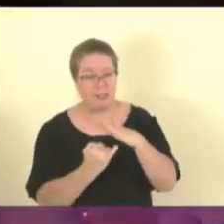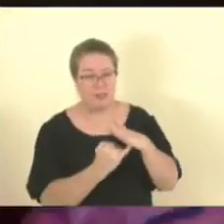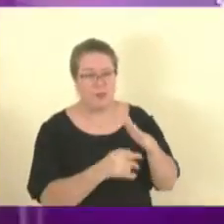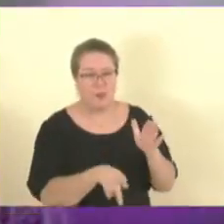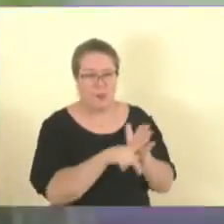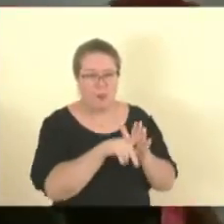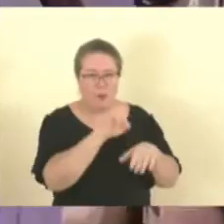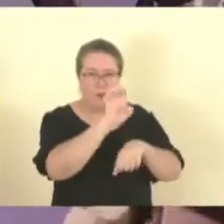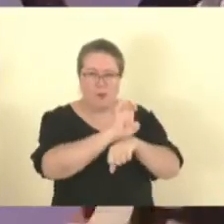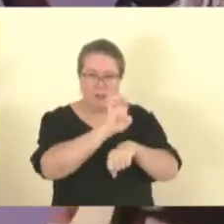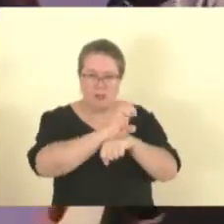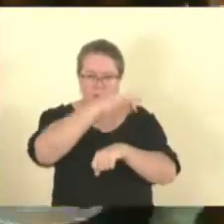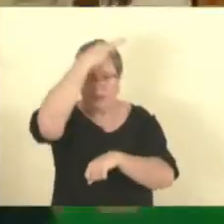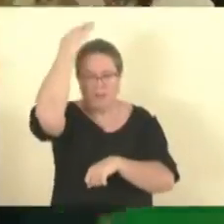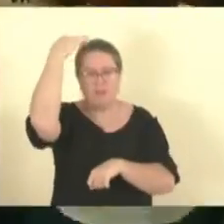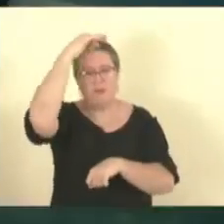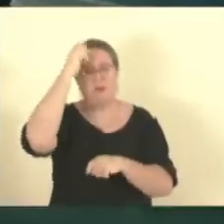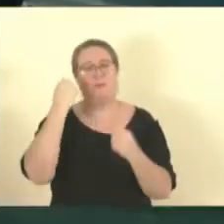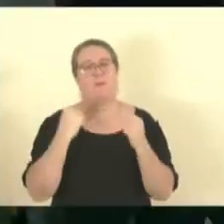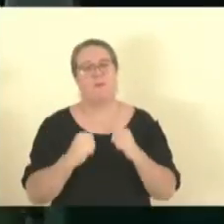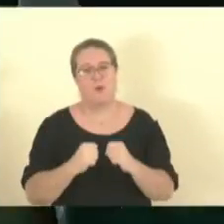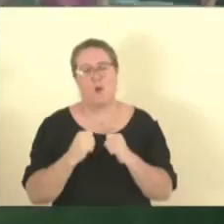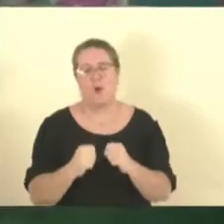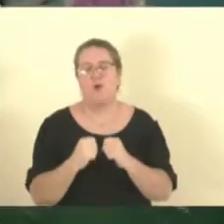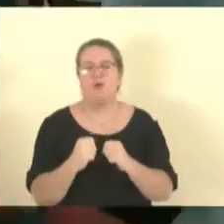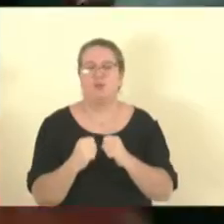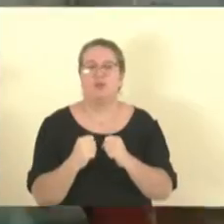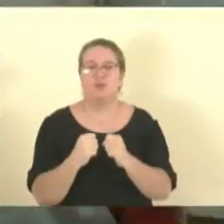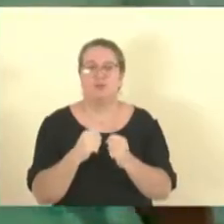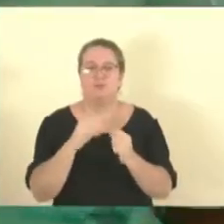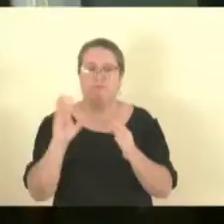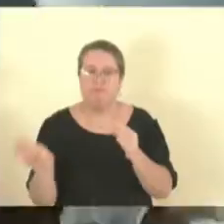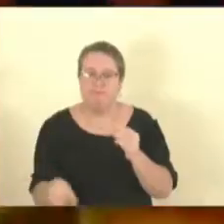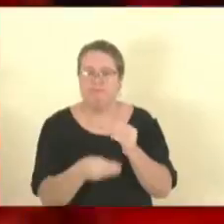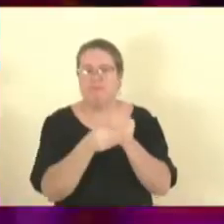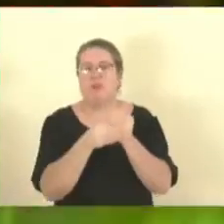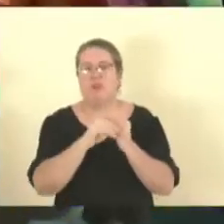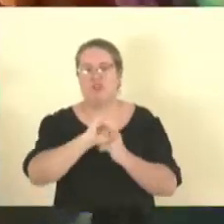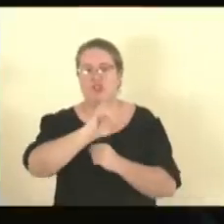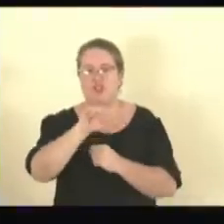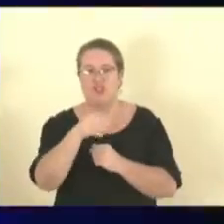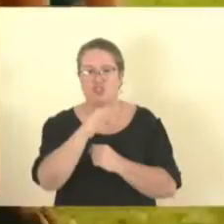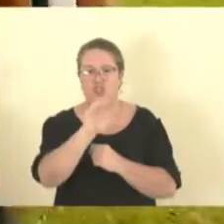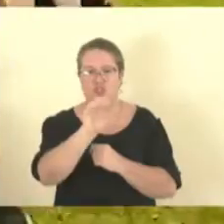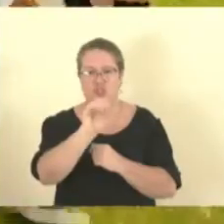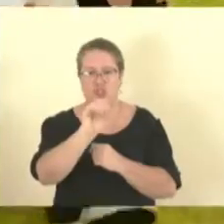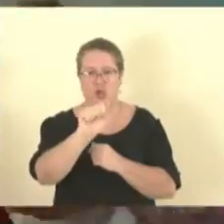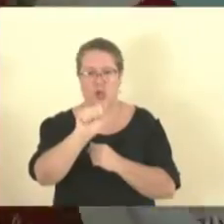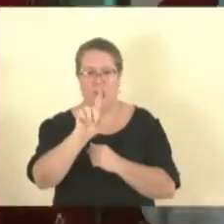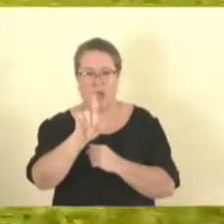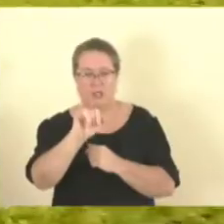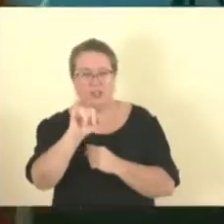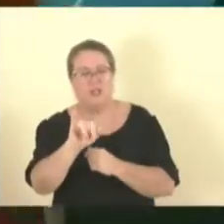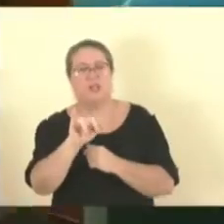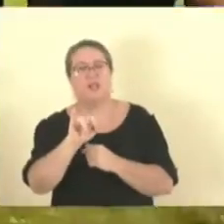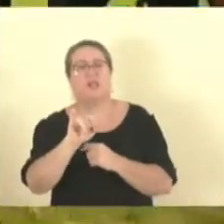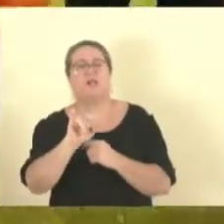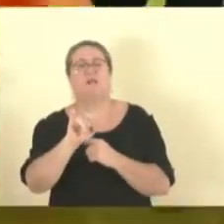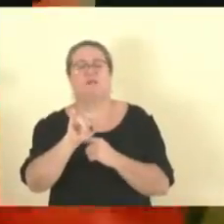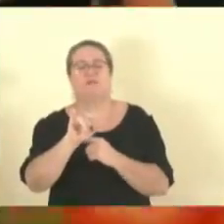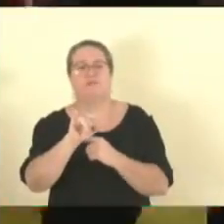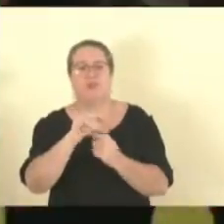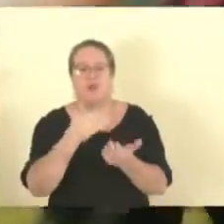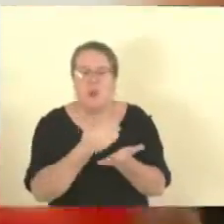Santo possam, sim, implantar o JOAD, porque ele é interdominacional. E, a partir do